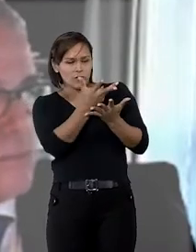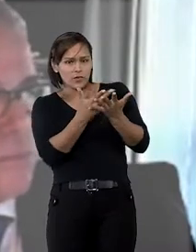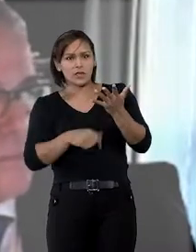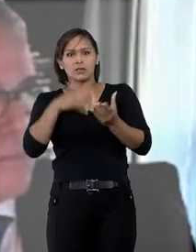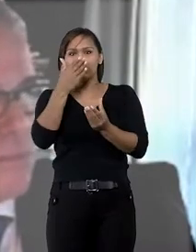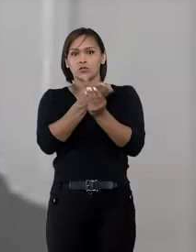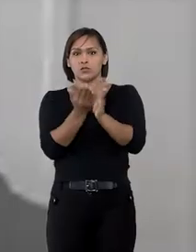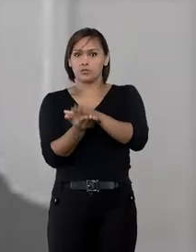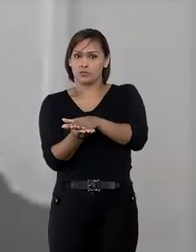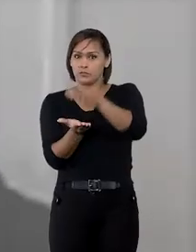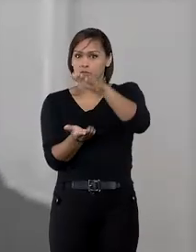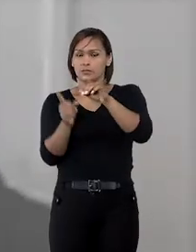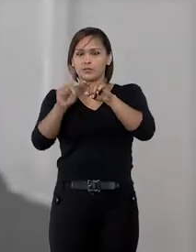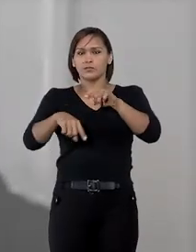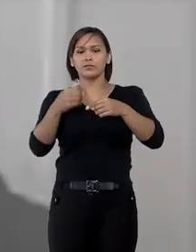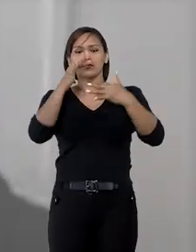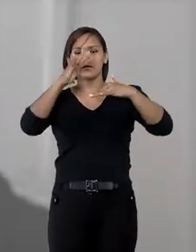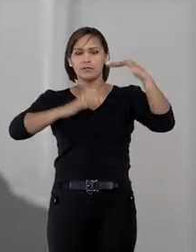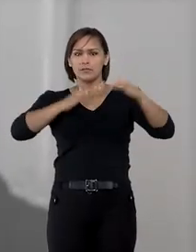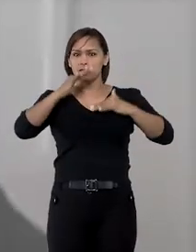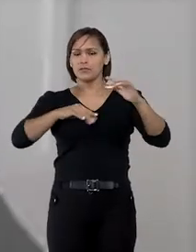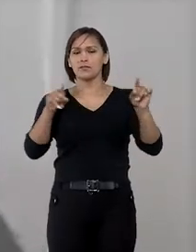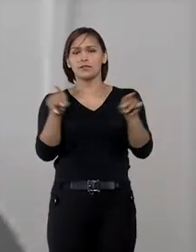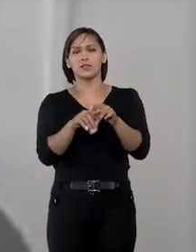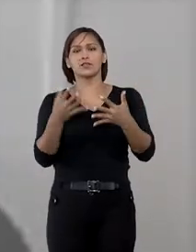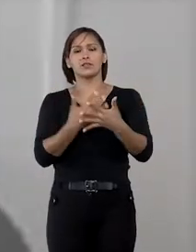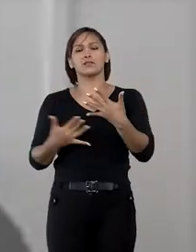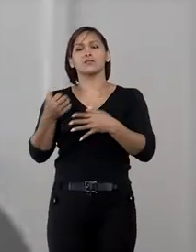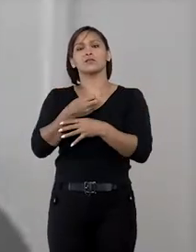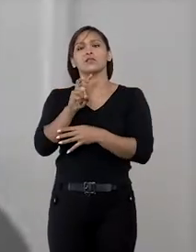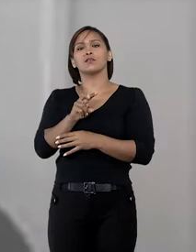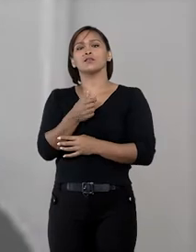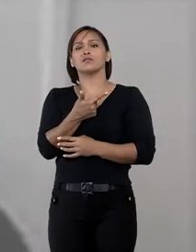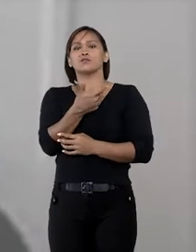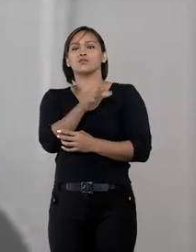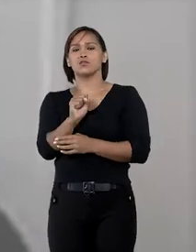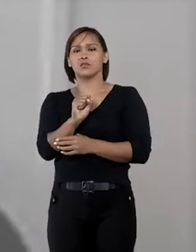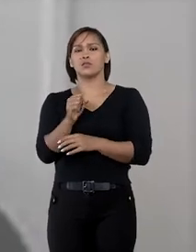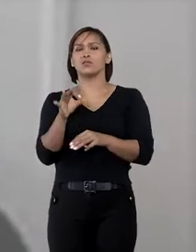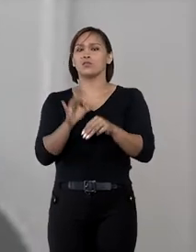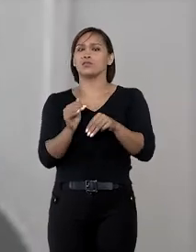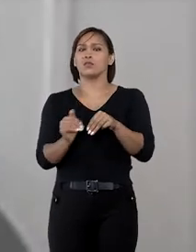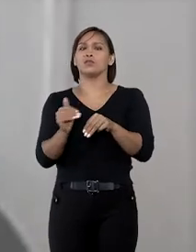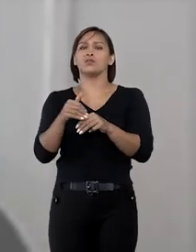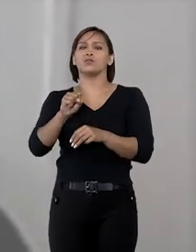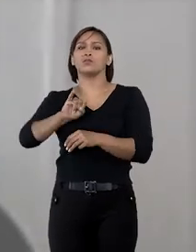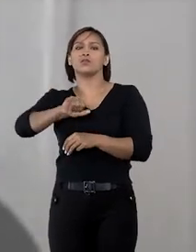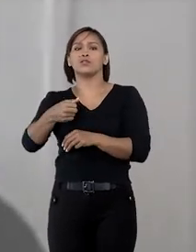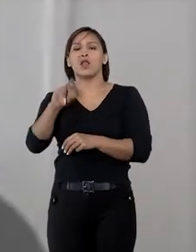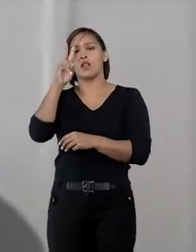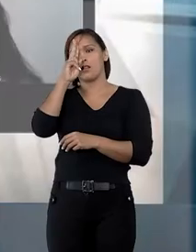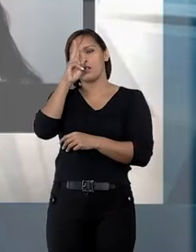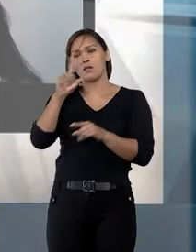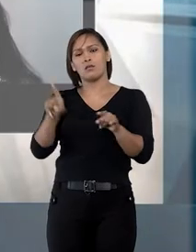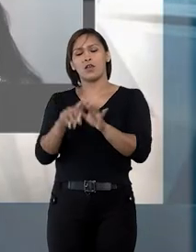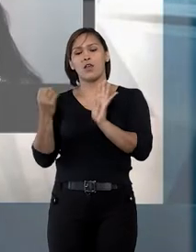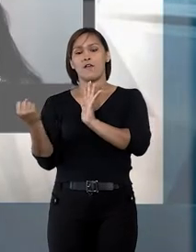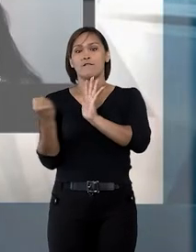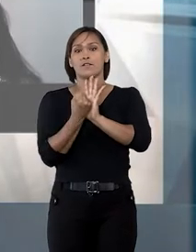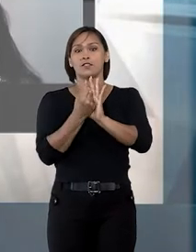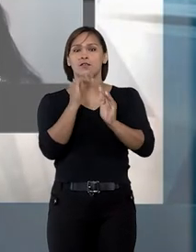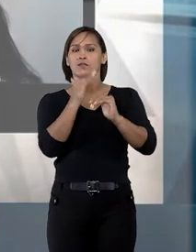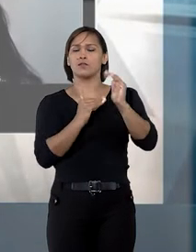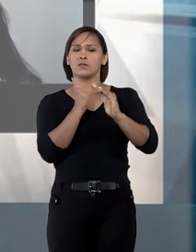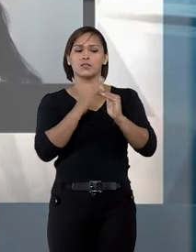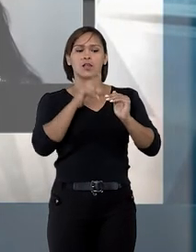duração do processo. Já sobre a flexibilização da súmula 528, o ministro do STJ ressaltou que a fixação da